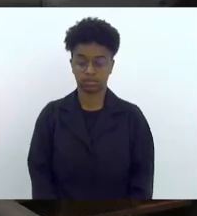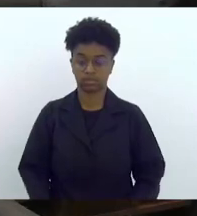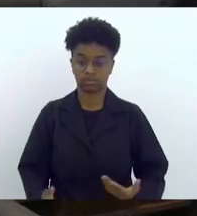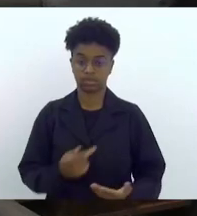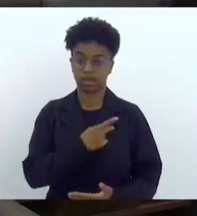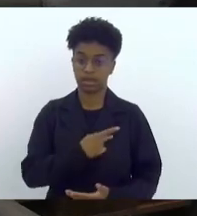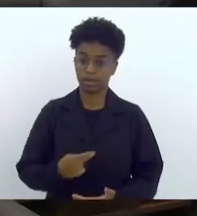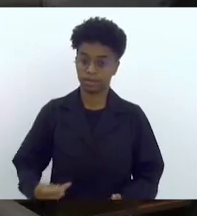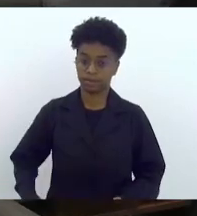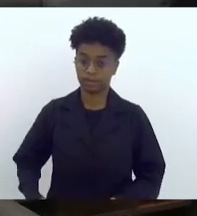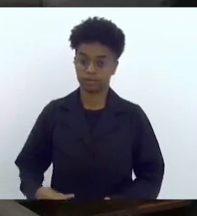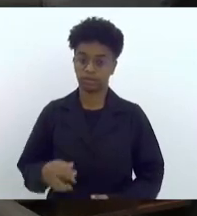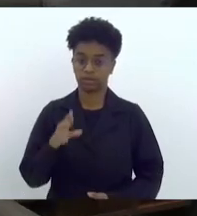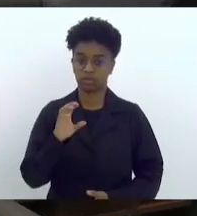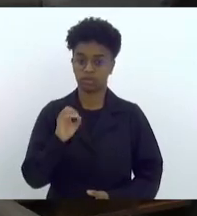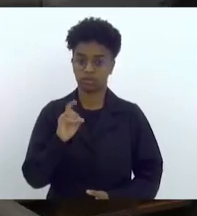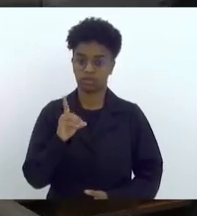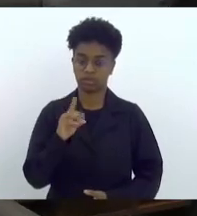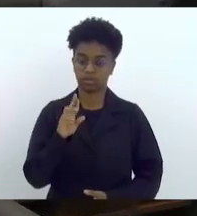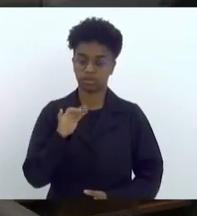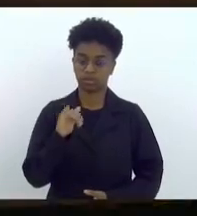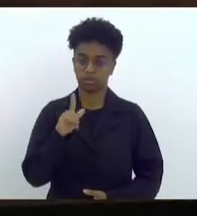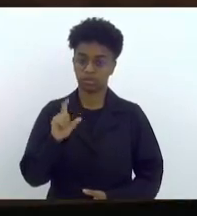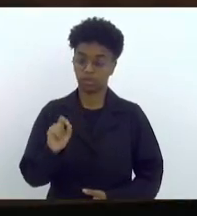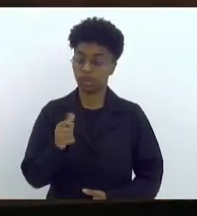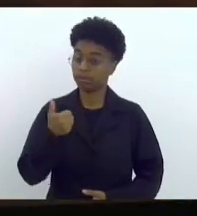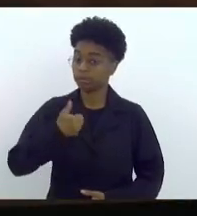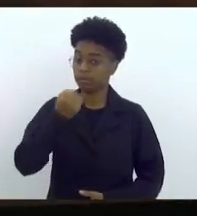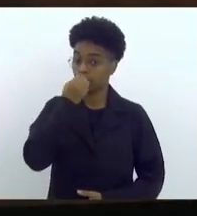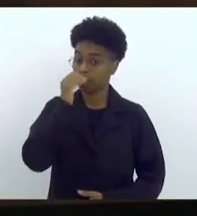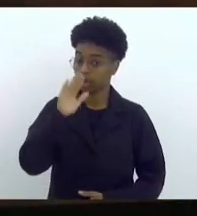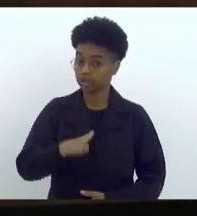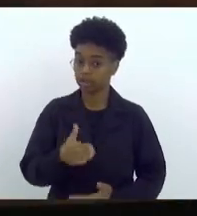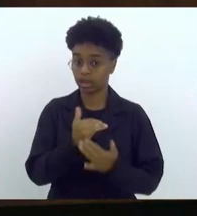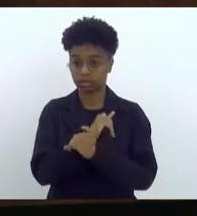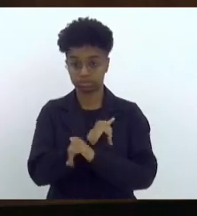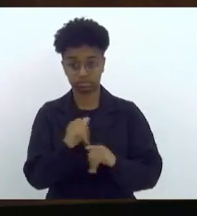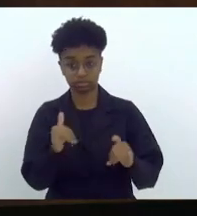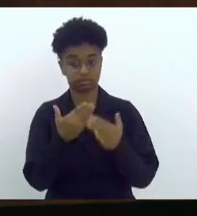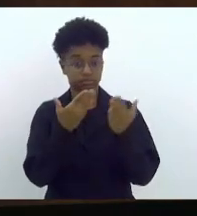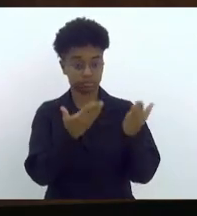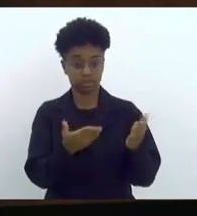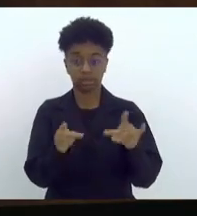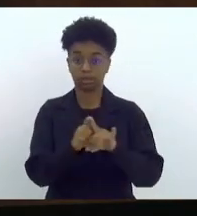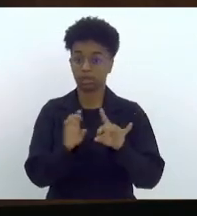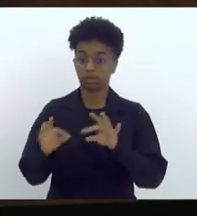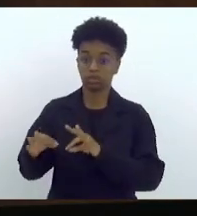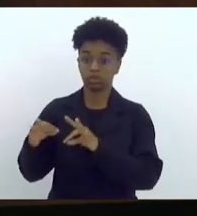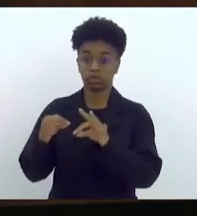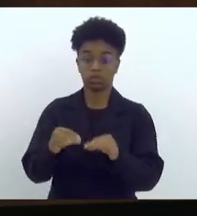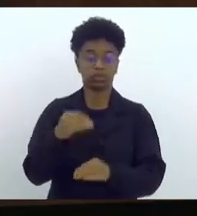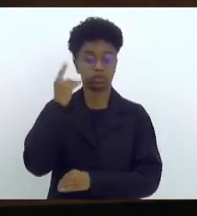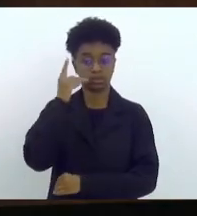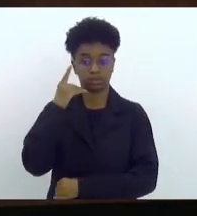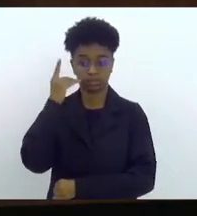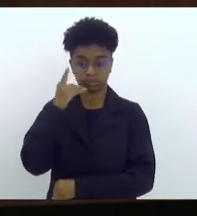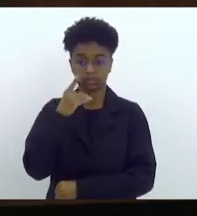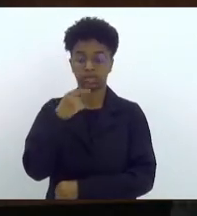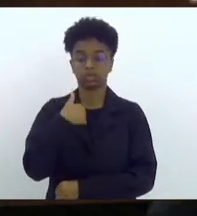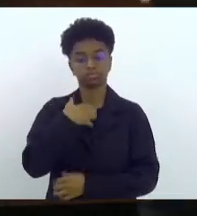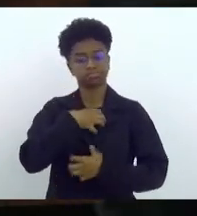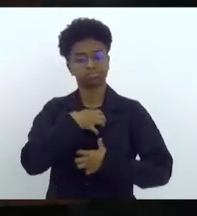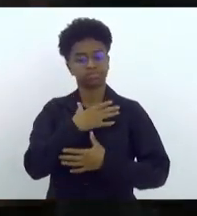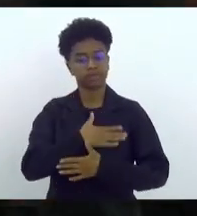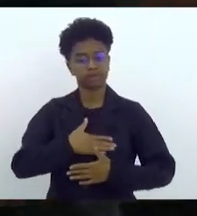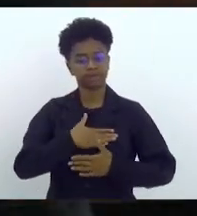Presidente Rodrigo Bacelar, primeiro, boa tarde, saudar Vossa Excelência e também a todos os nossos nobres deputados, dizer que estou muito feliz